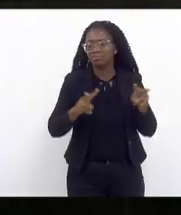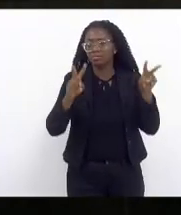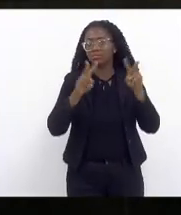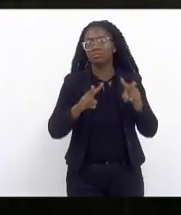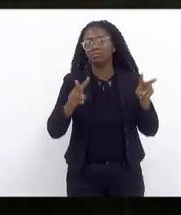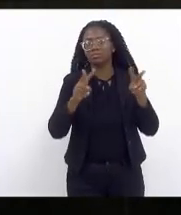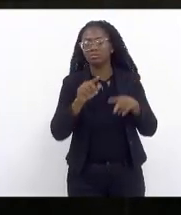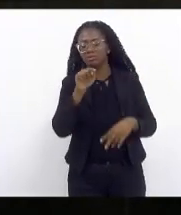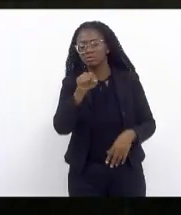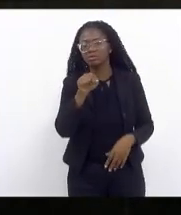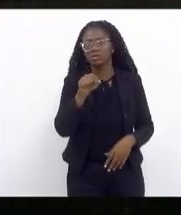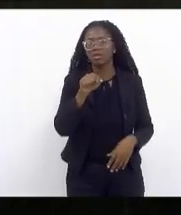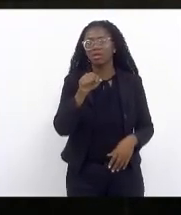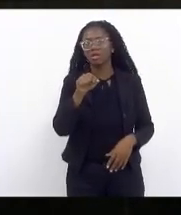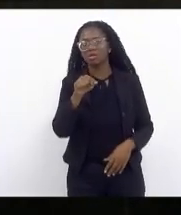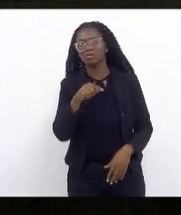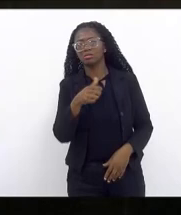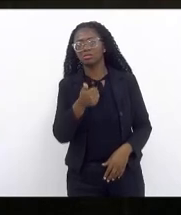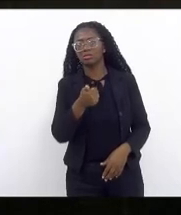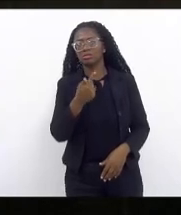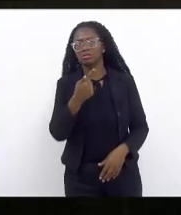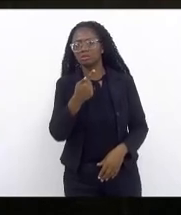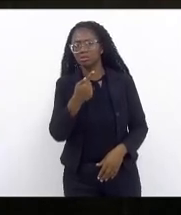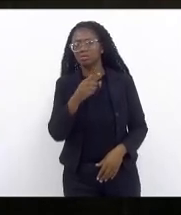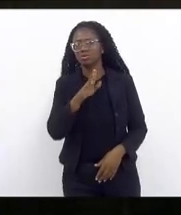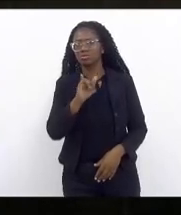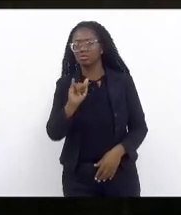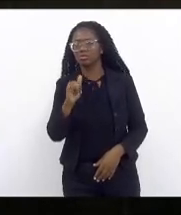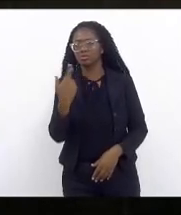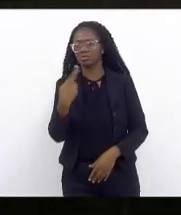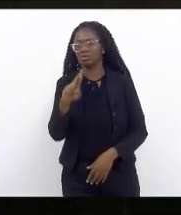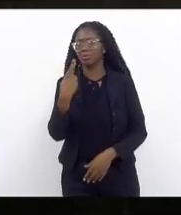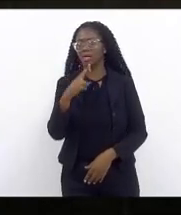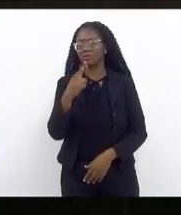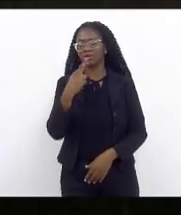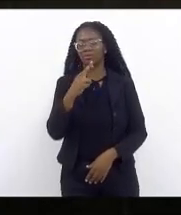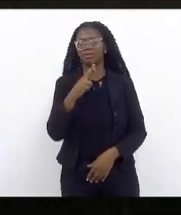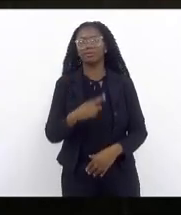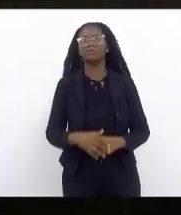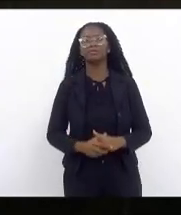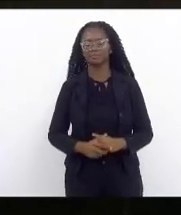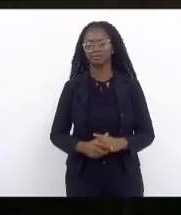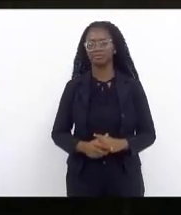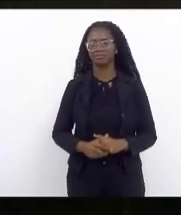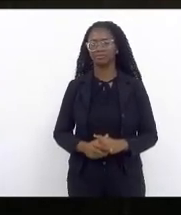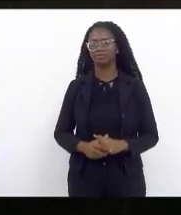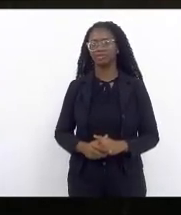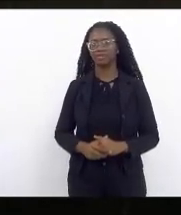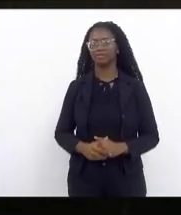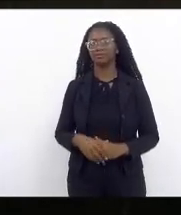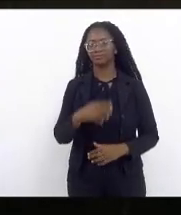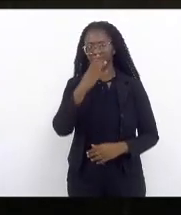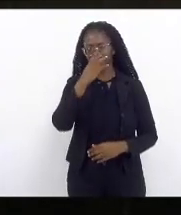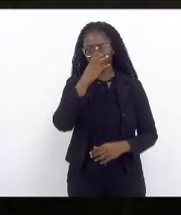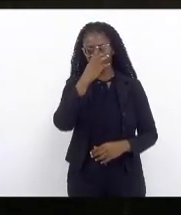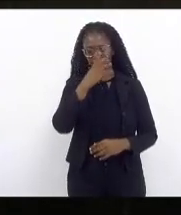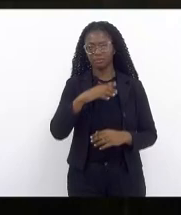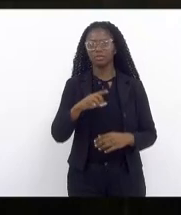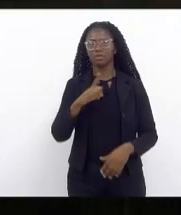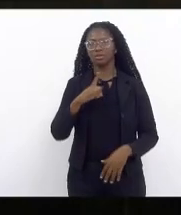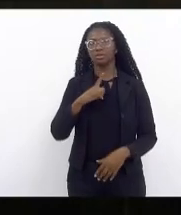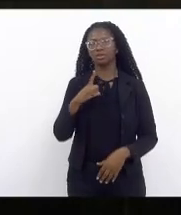quase 67 bilhões de reais para 22 o crescimento como disse de 19 bilhões chegamos a 85